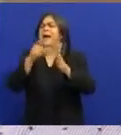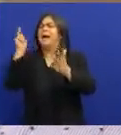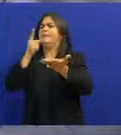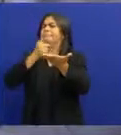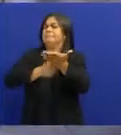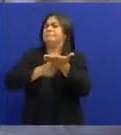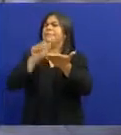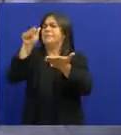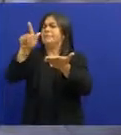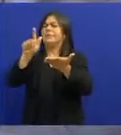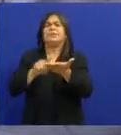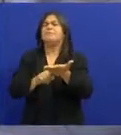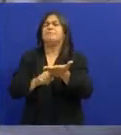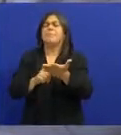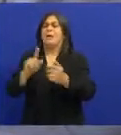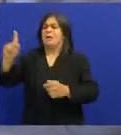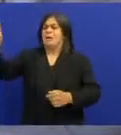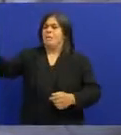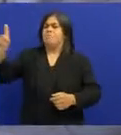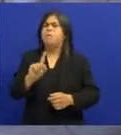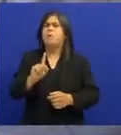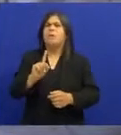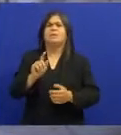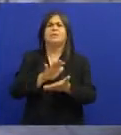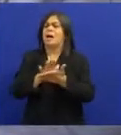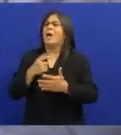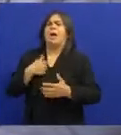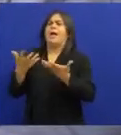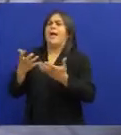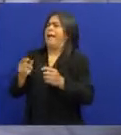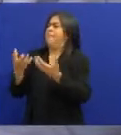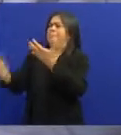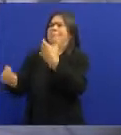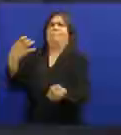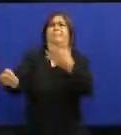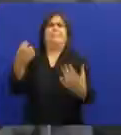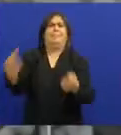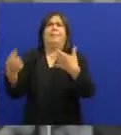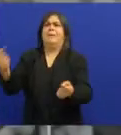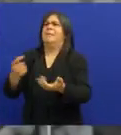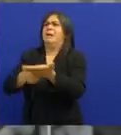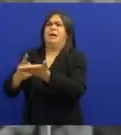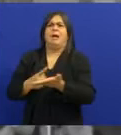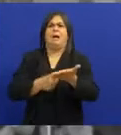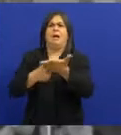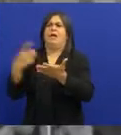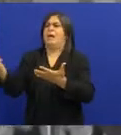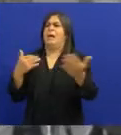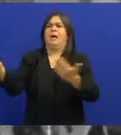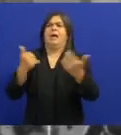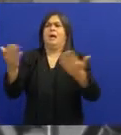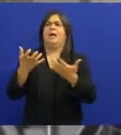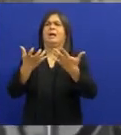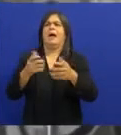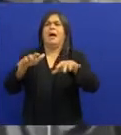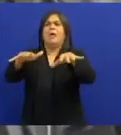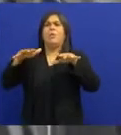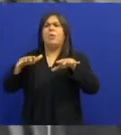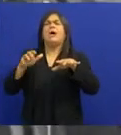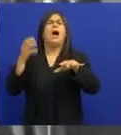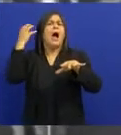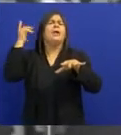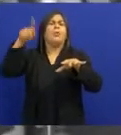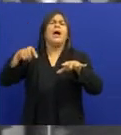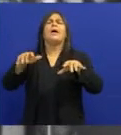artistas Independentemente de quem fosse Quando Jacos chegou No Rio de Janeiro Todos abriram As suas agendas Para aquele Jacos e Almira